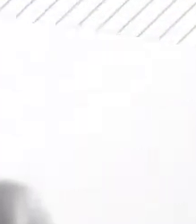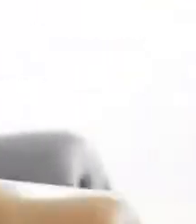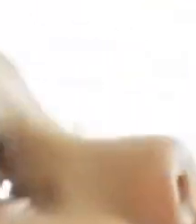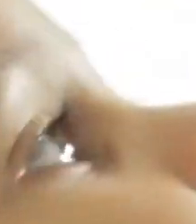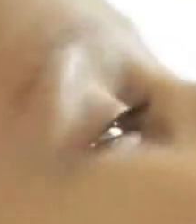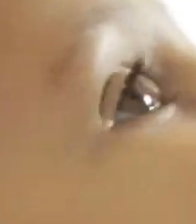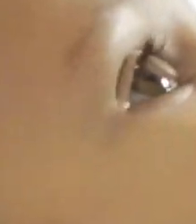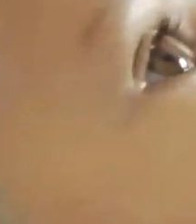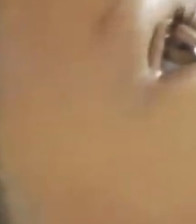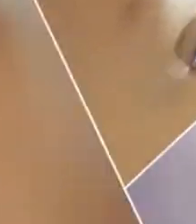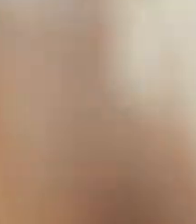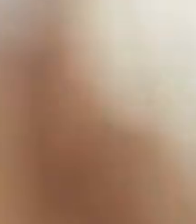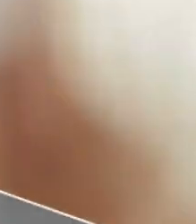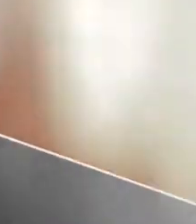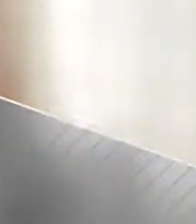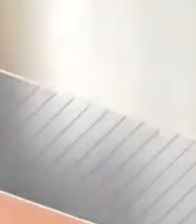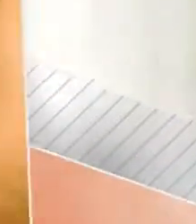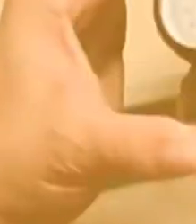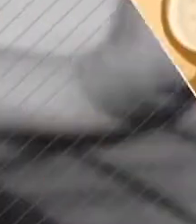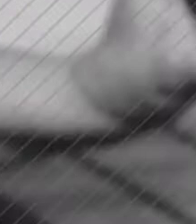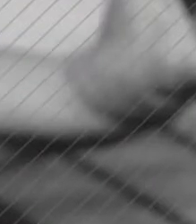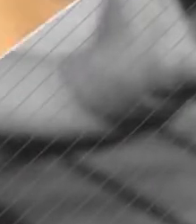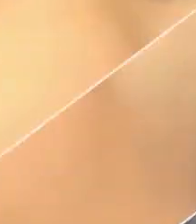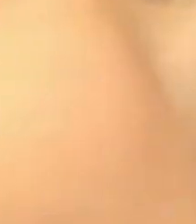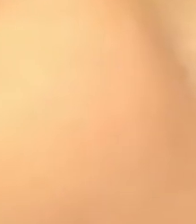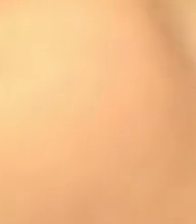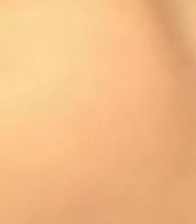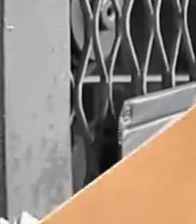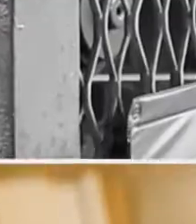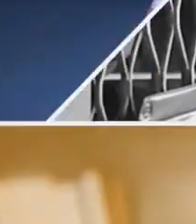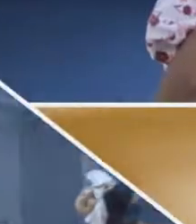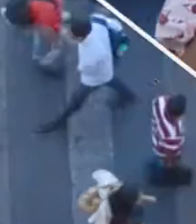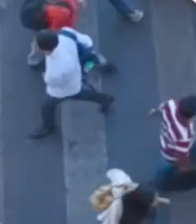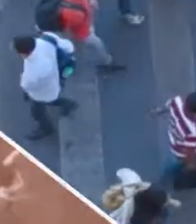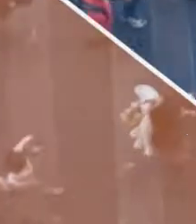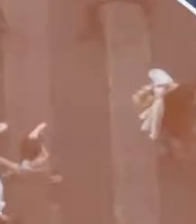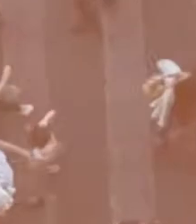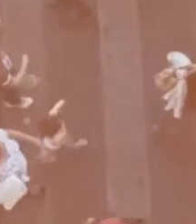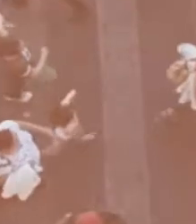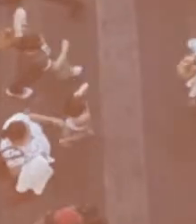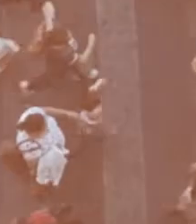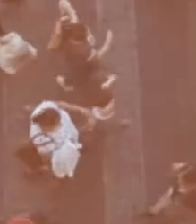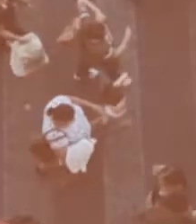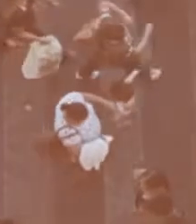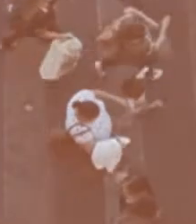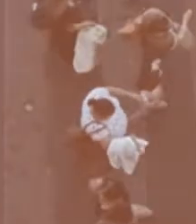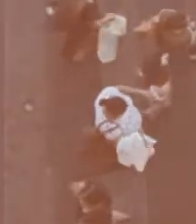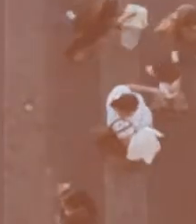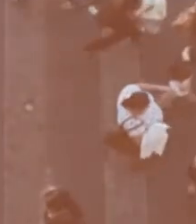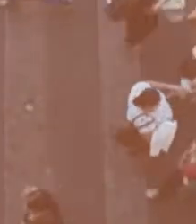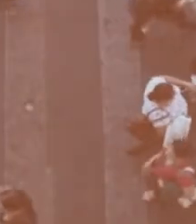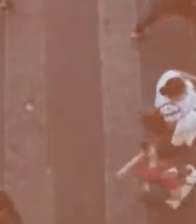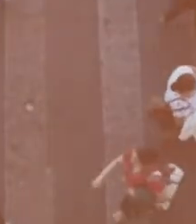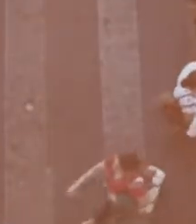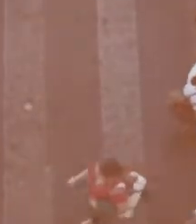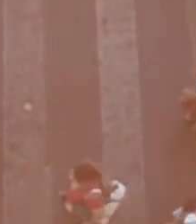Transcrição Legendas por Quintena Coelho